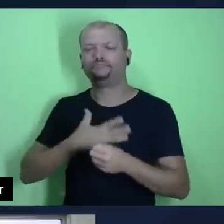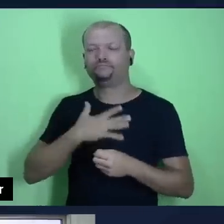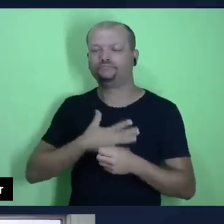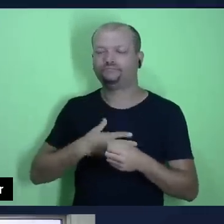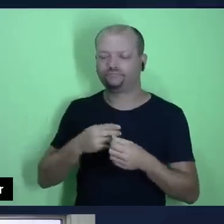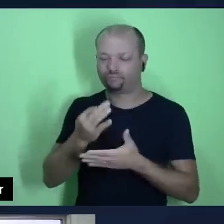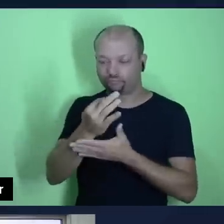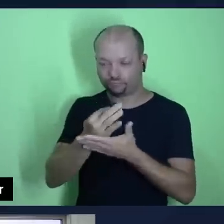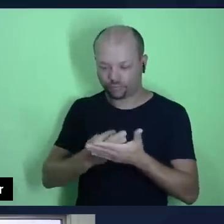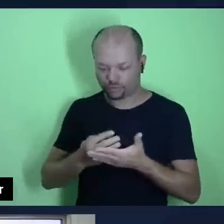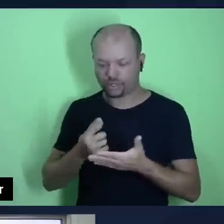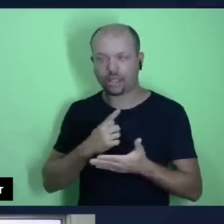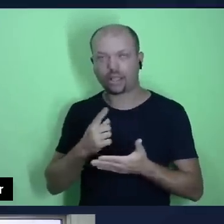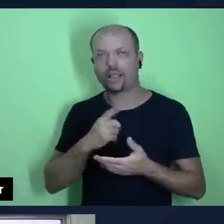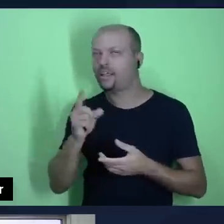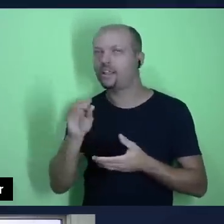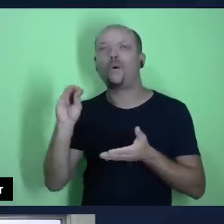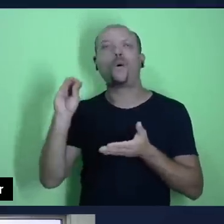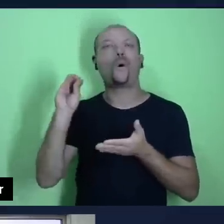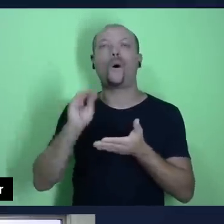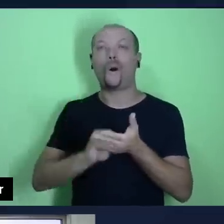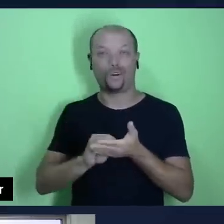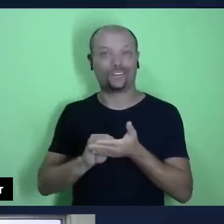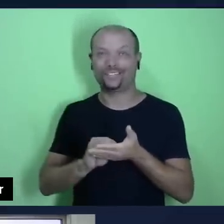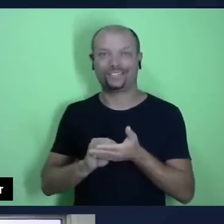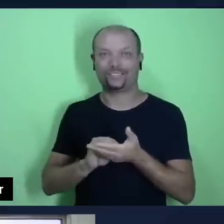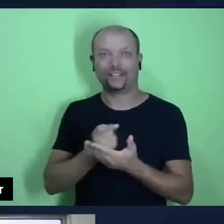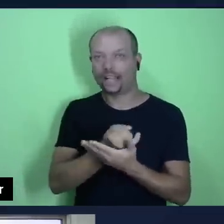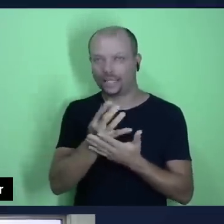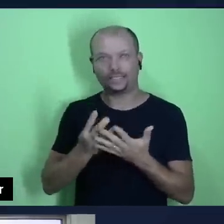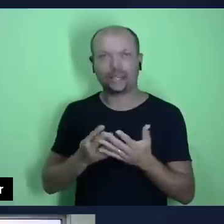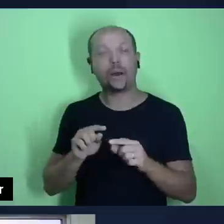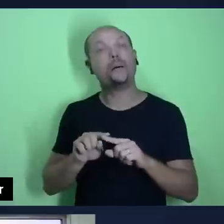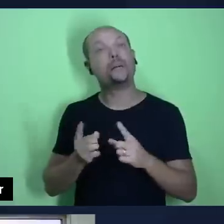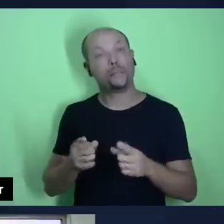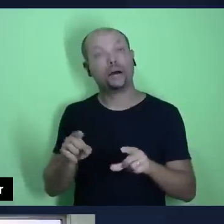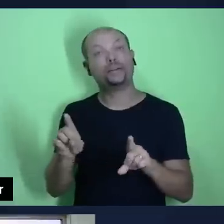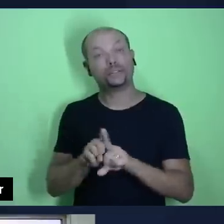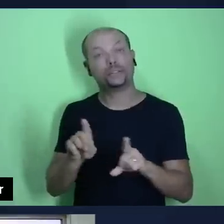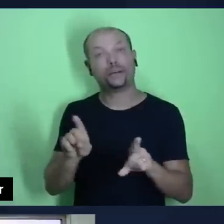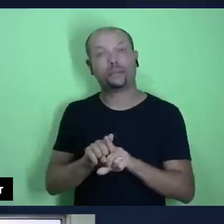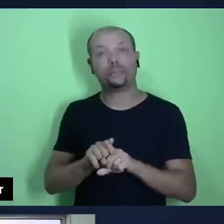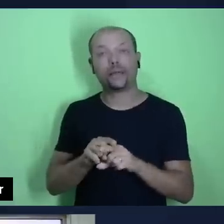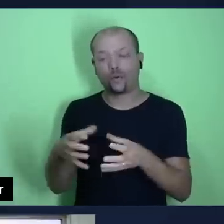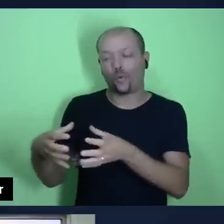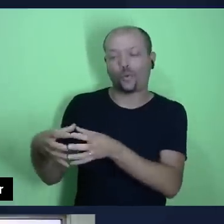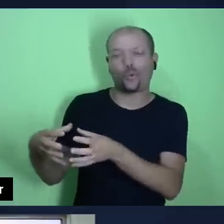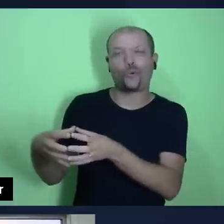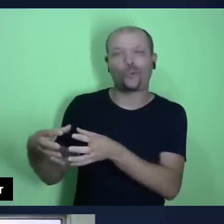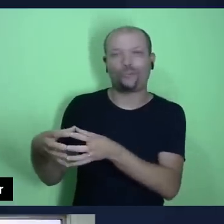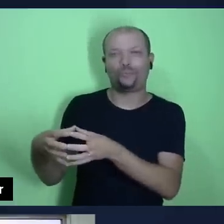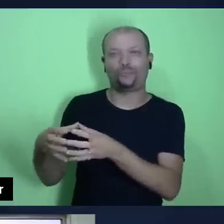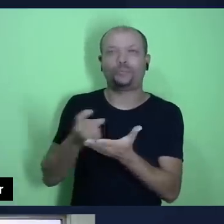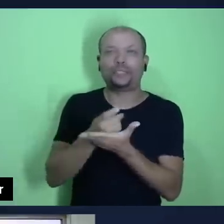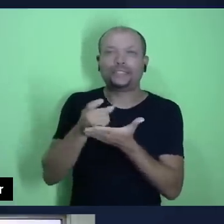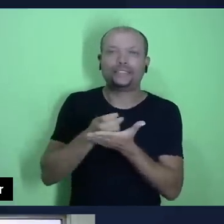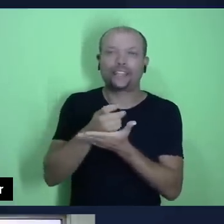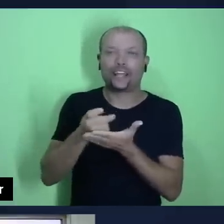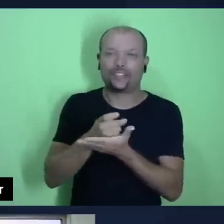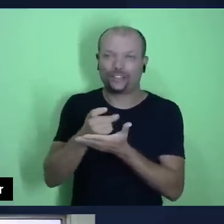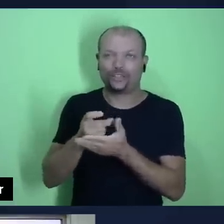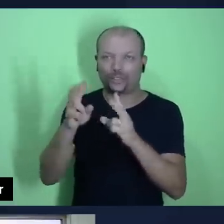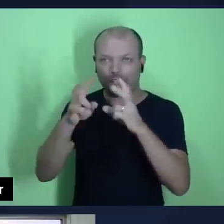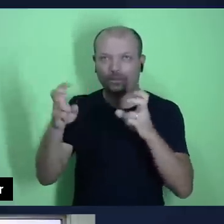que ele não foi incluso na lição dessa semana, mas ele faz parte do pacote teológico do assunto. É